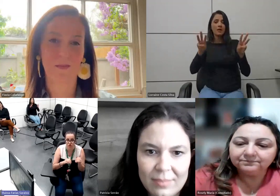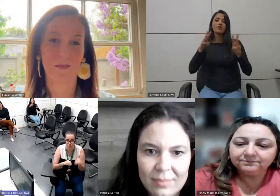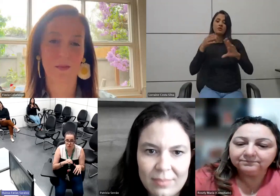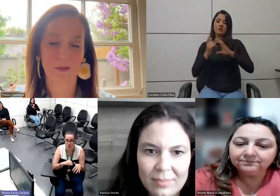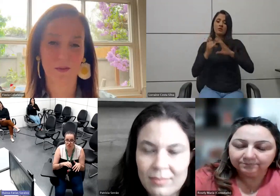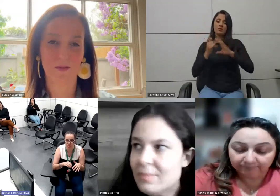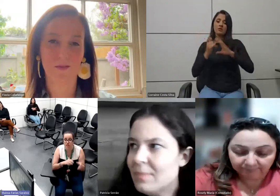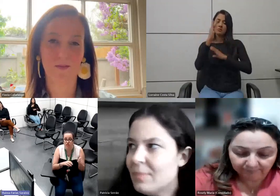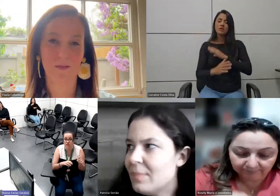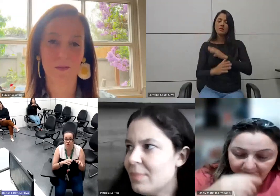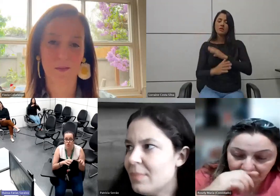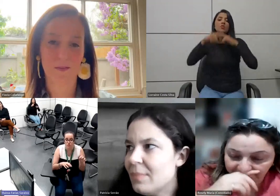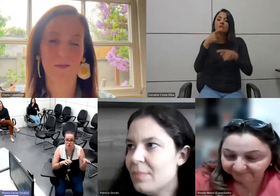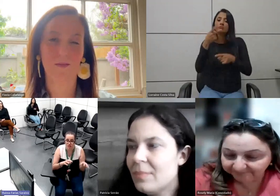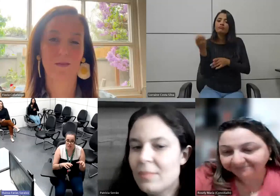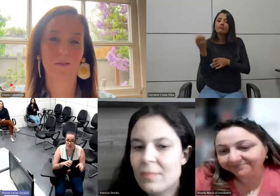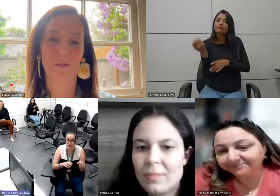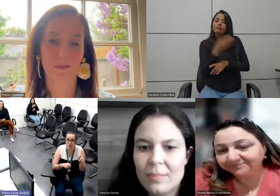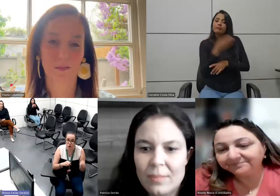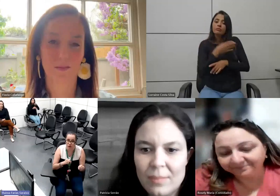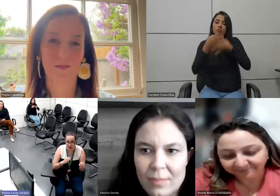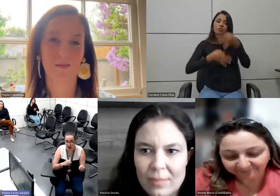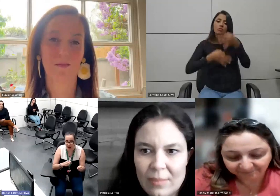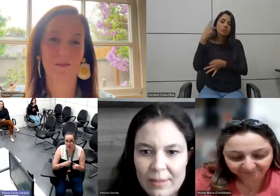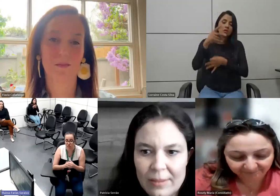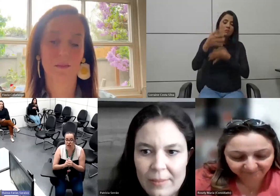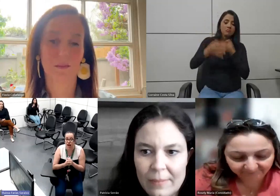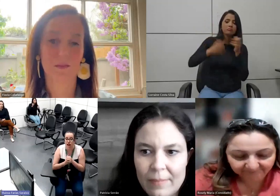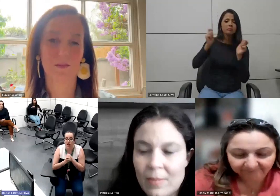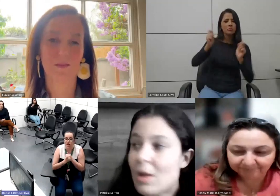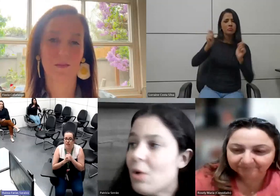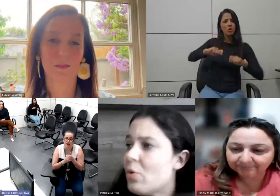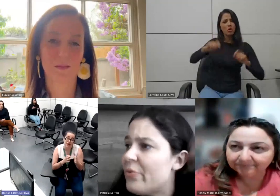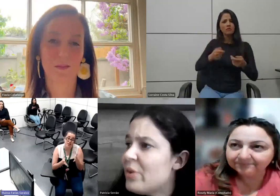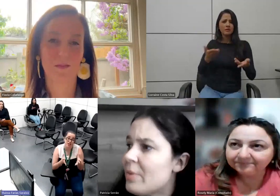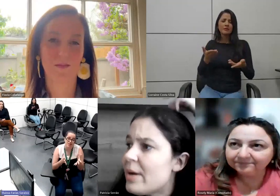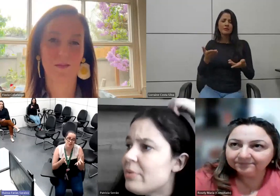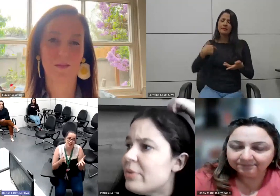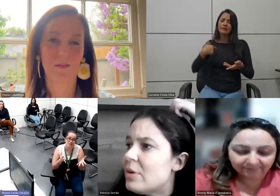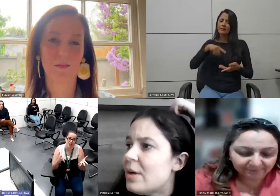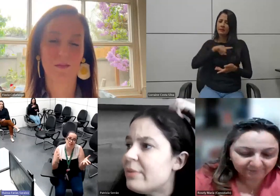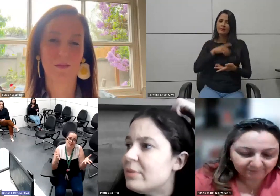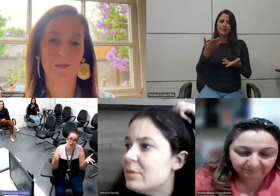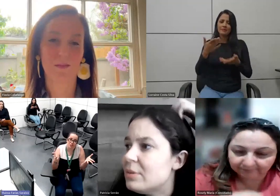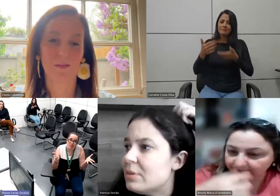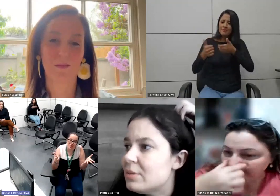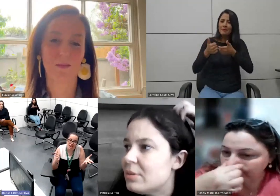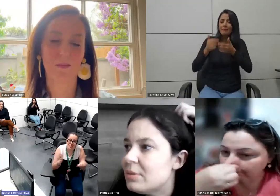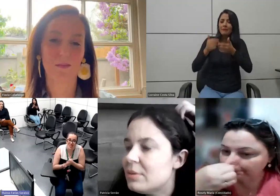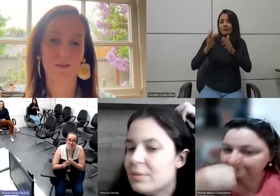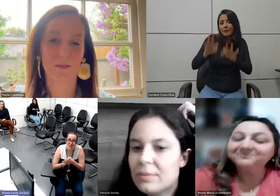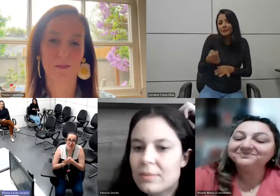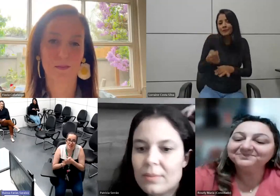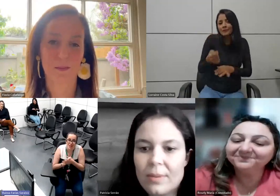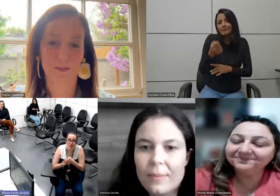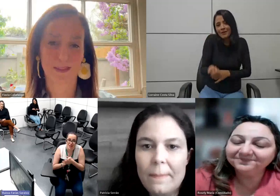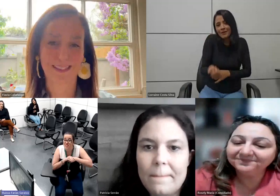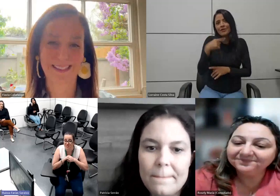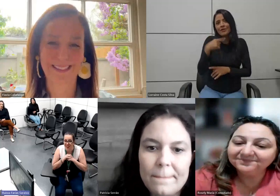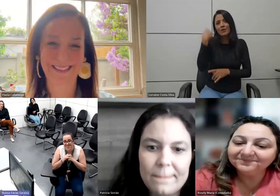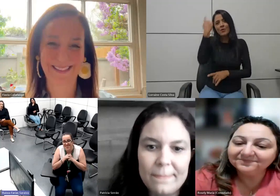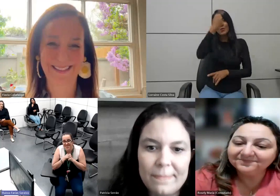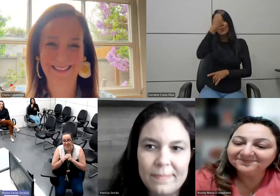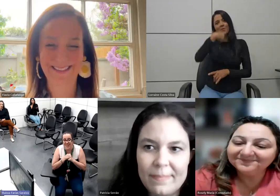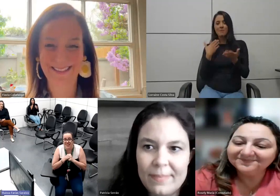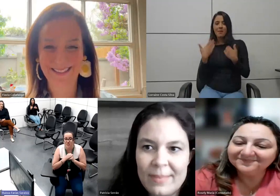registrar sua dúvida sua sugestão seu comentário e aí a gente está se aproximando do fim já temos aí uma